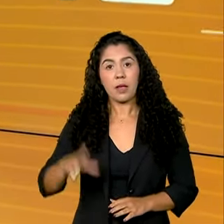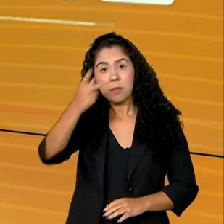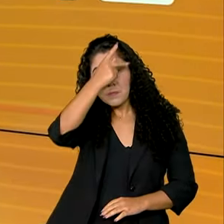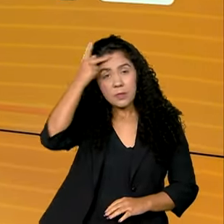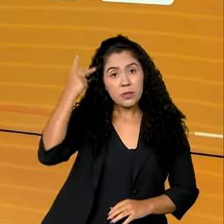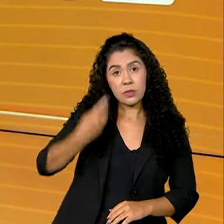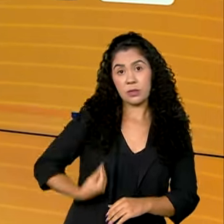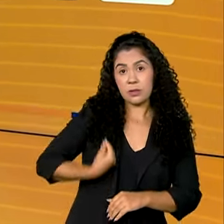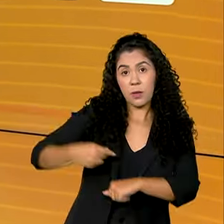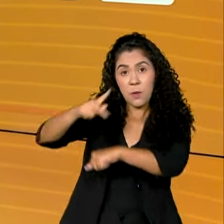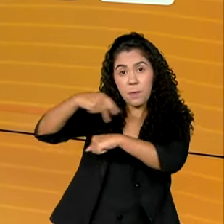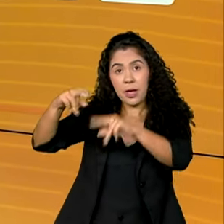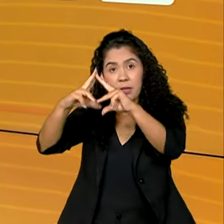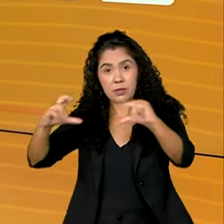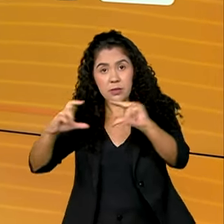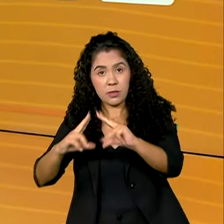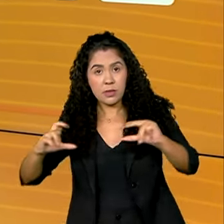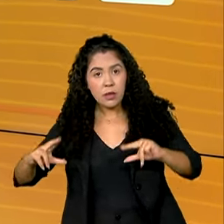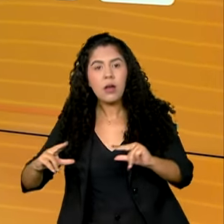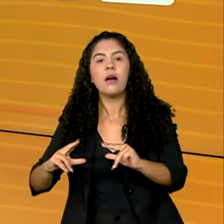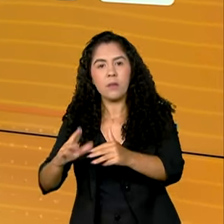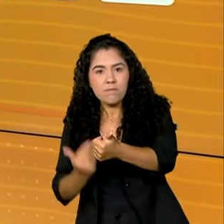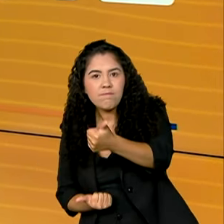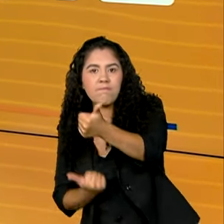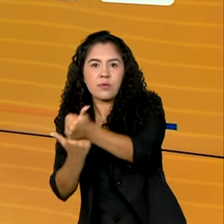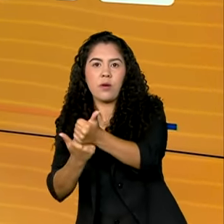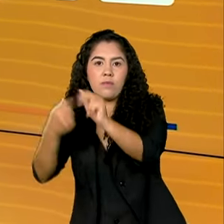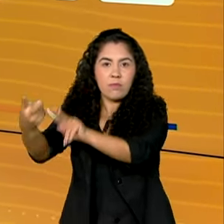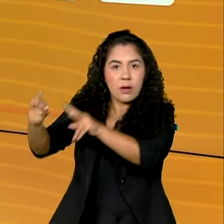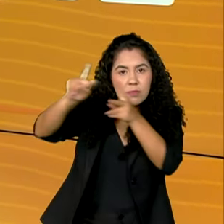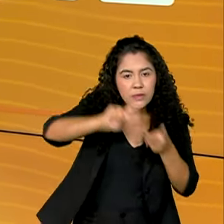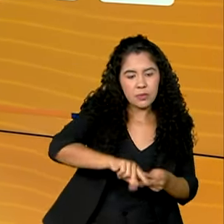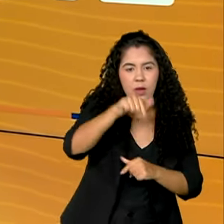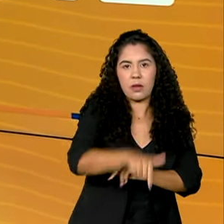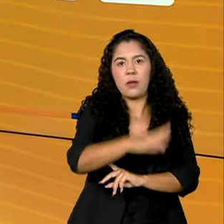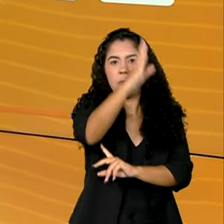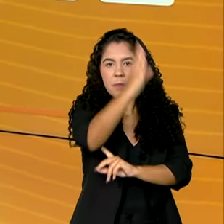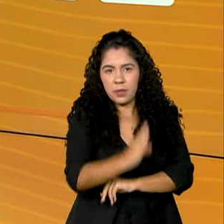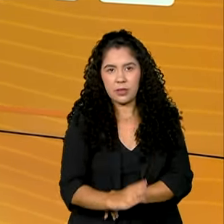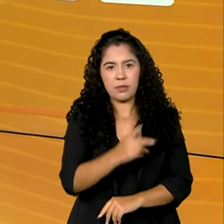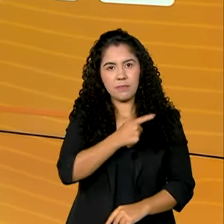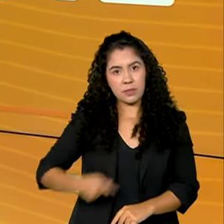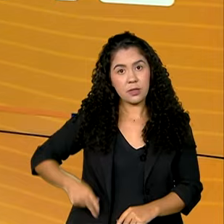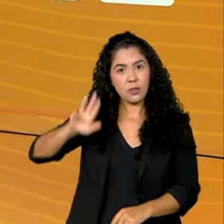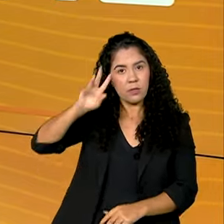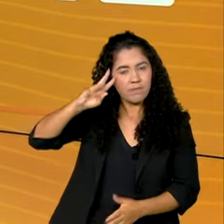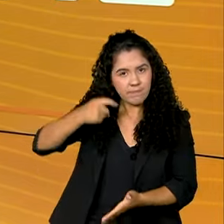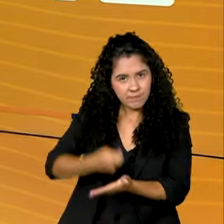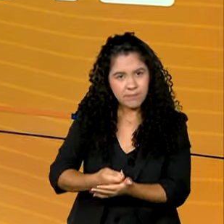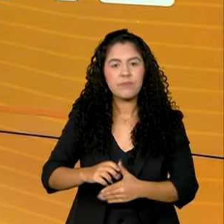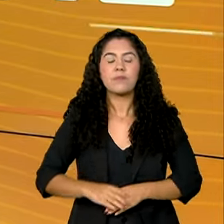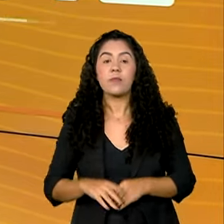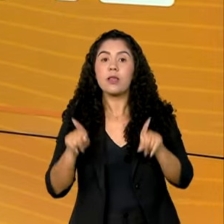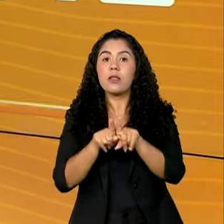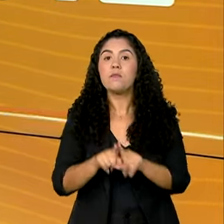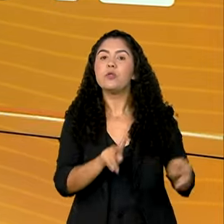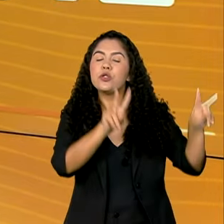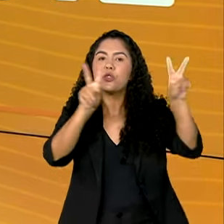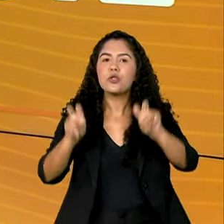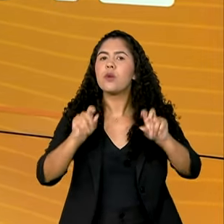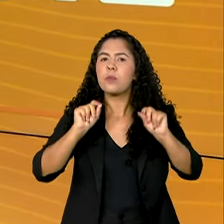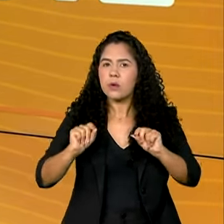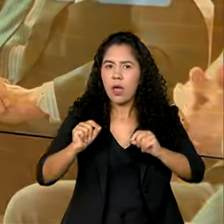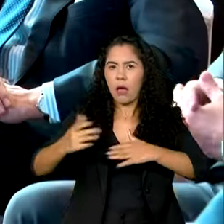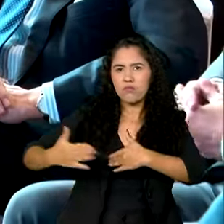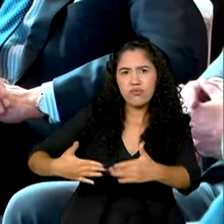Apoio aos brasileiros no Líbano. Presidente Lula determina a operação de repatriação. Comércio internacional.